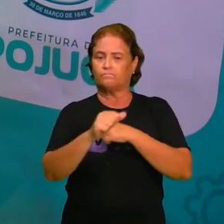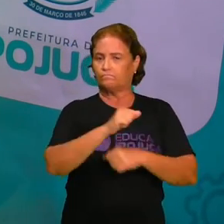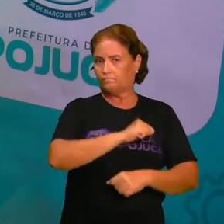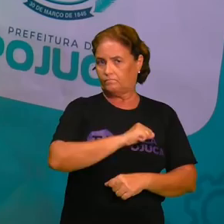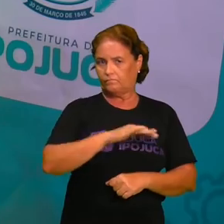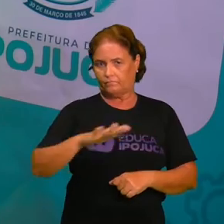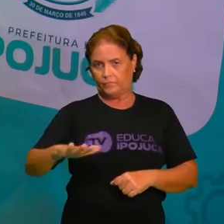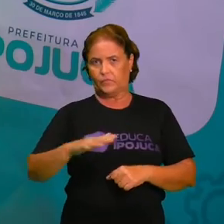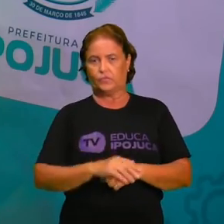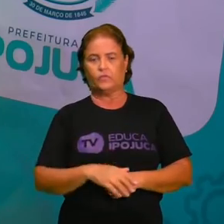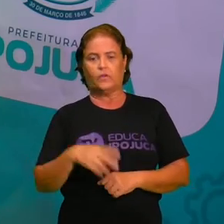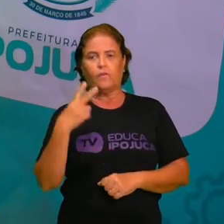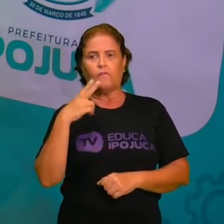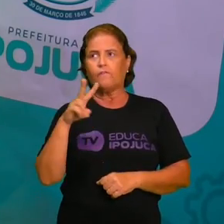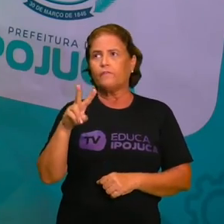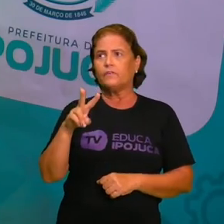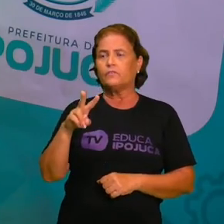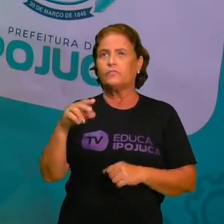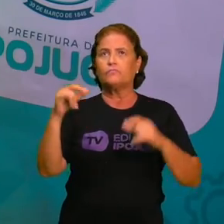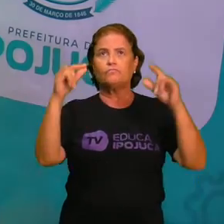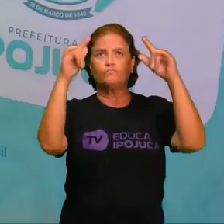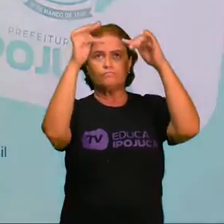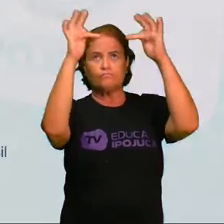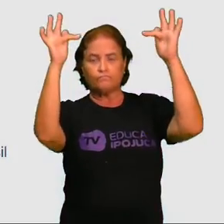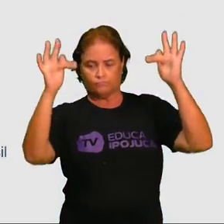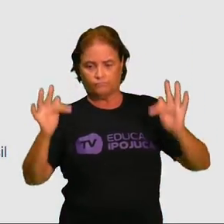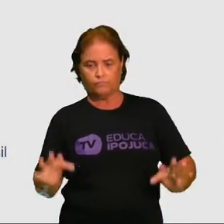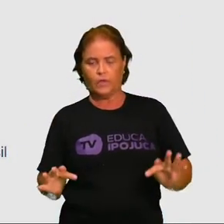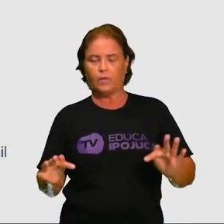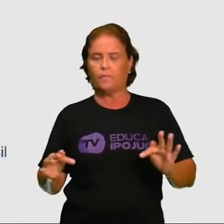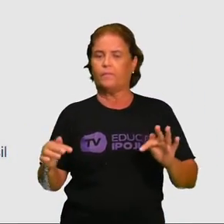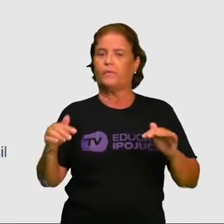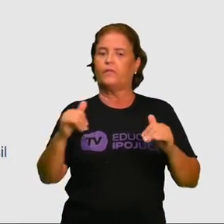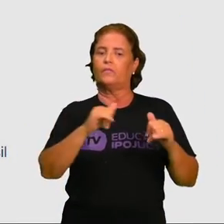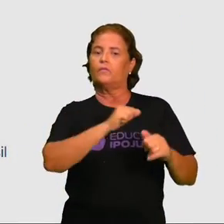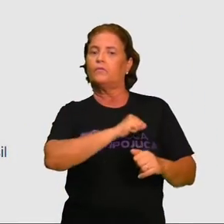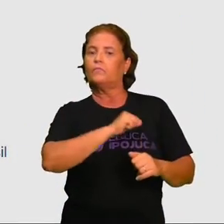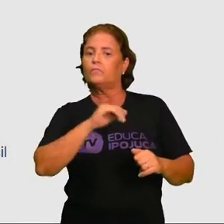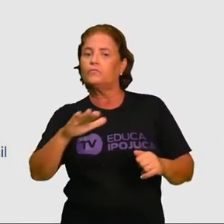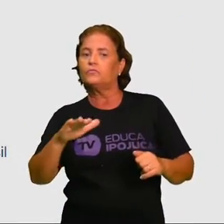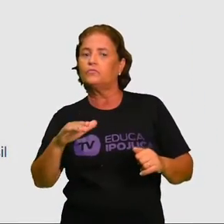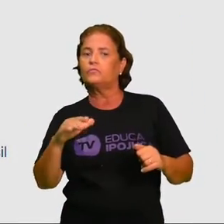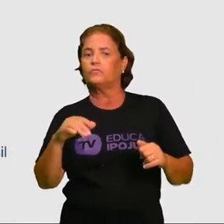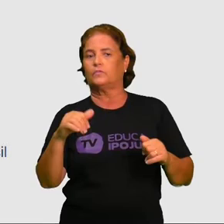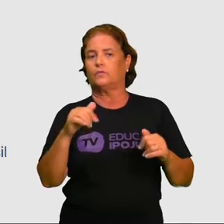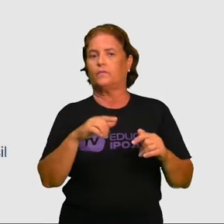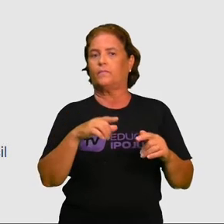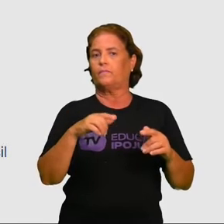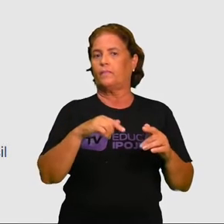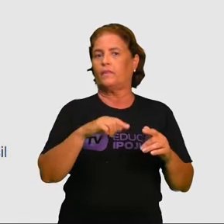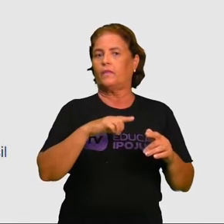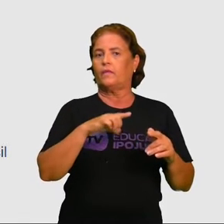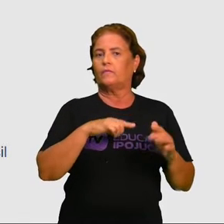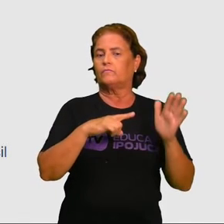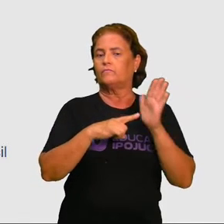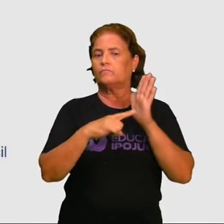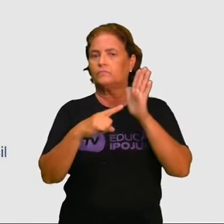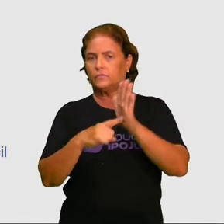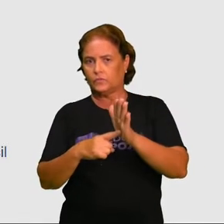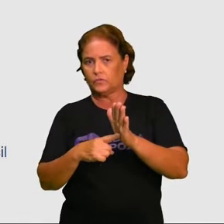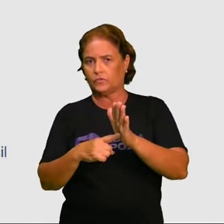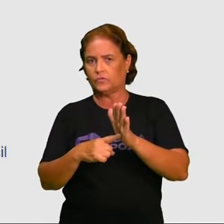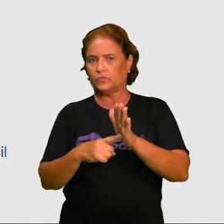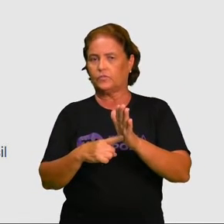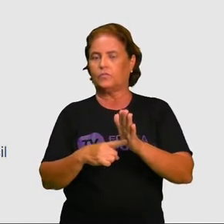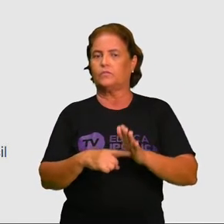o mapa da nossa extensão territorial em Ipojuca. E claro, como foi falado aqui e mostrado, essa extensão